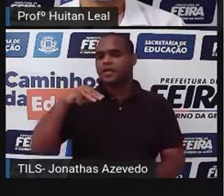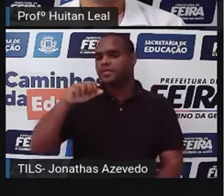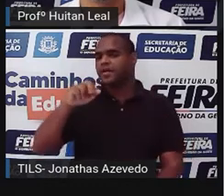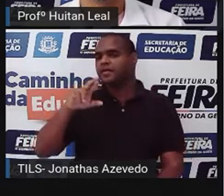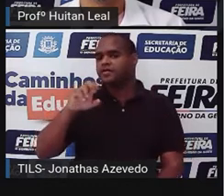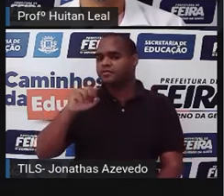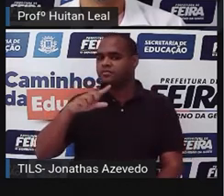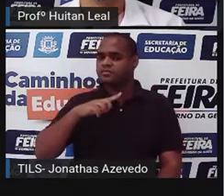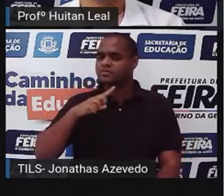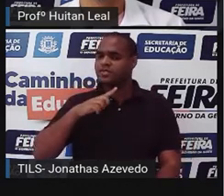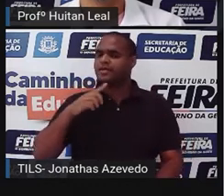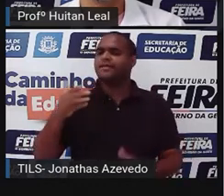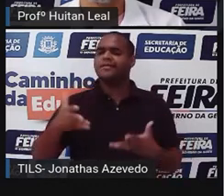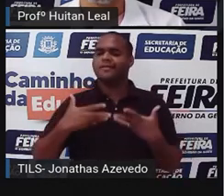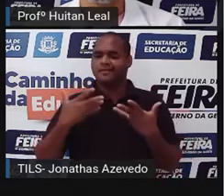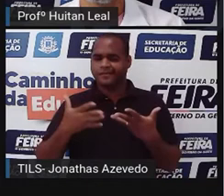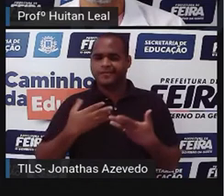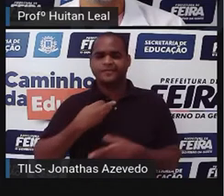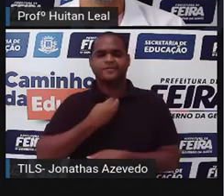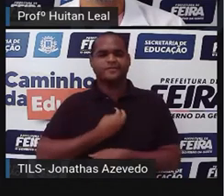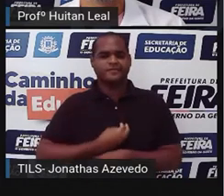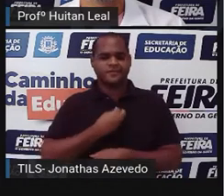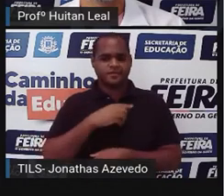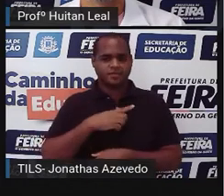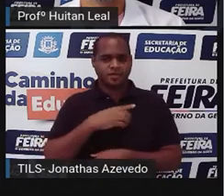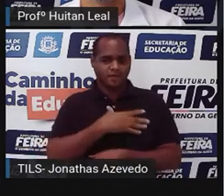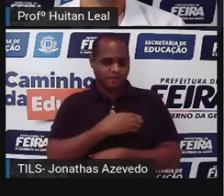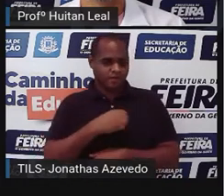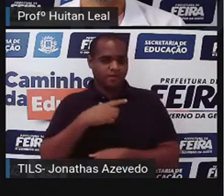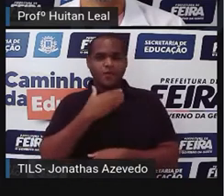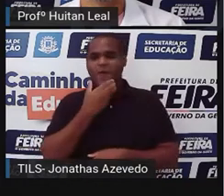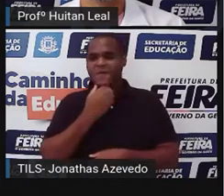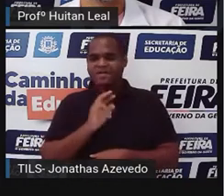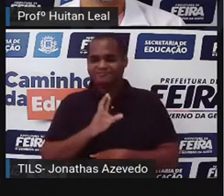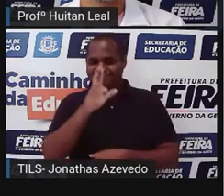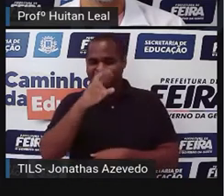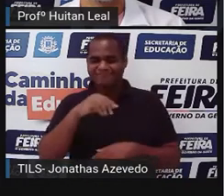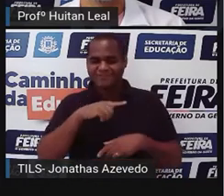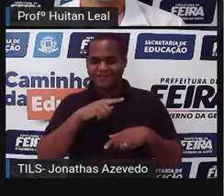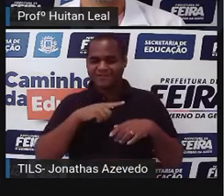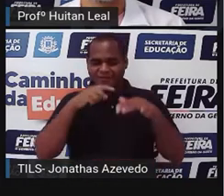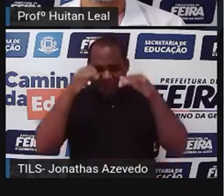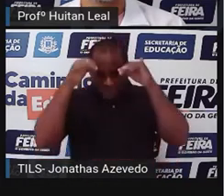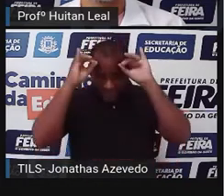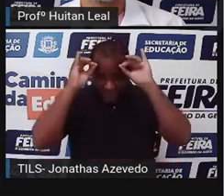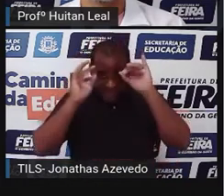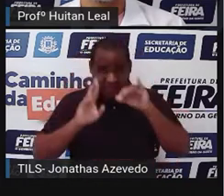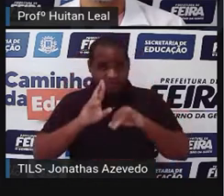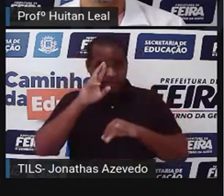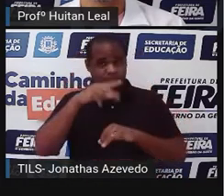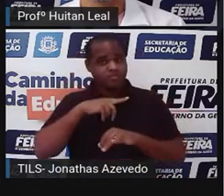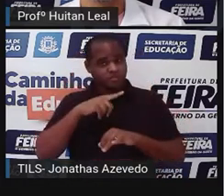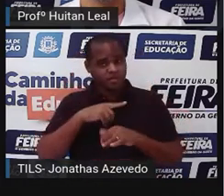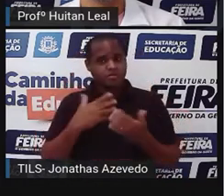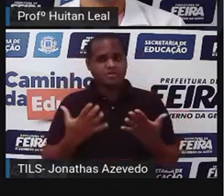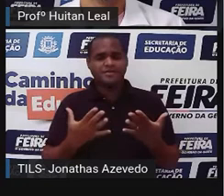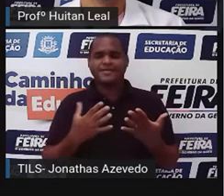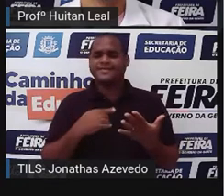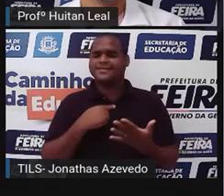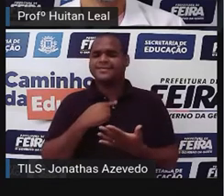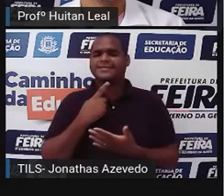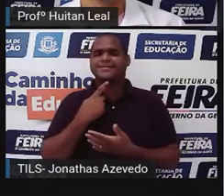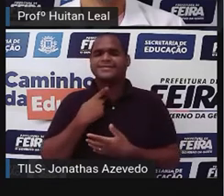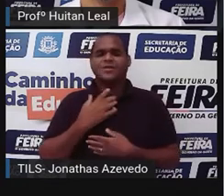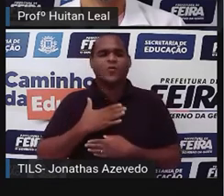alegre e viva, filha de um fazendeiro de Cayambe. Era louca por uma